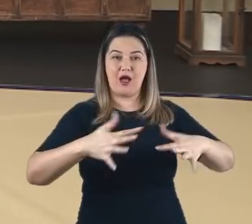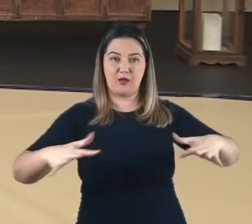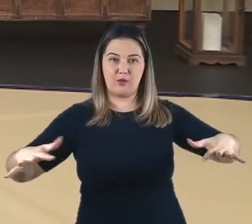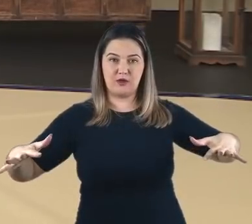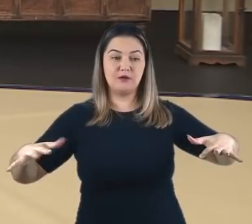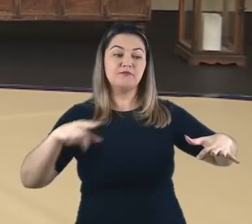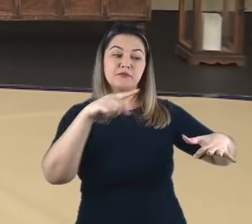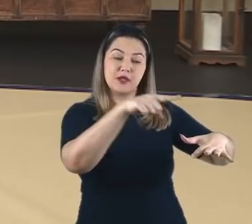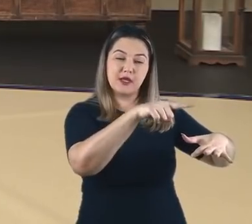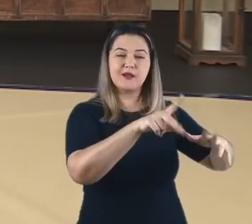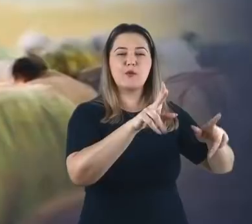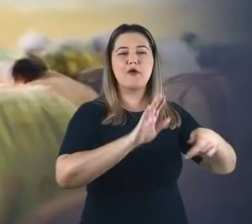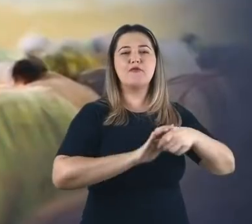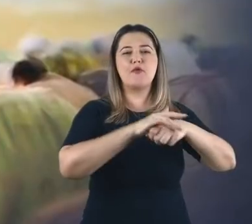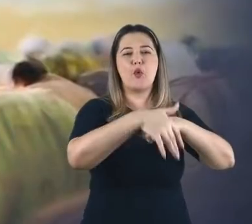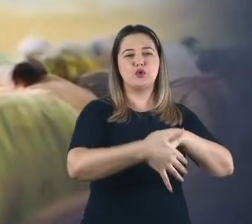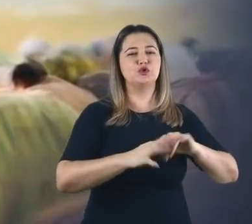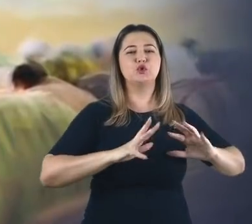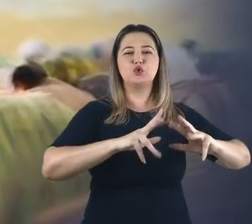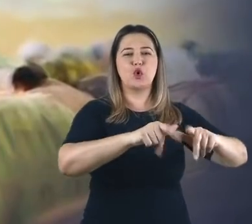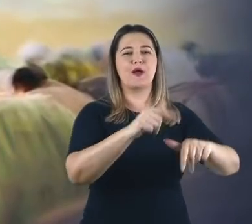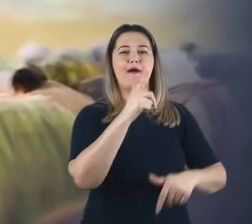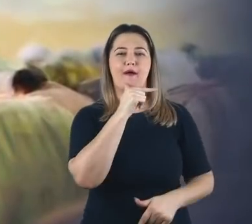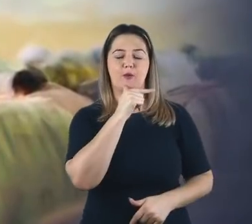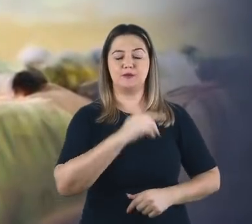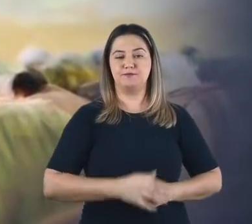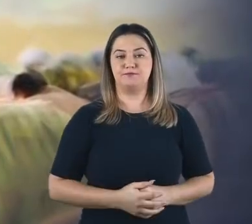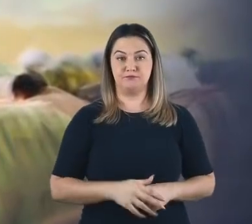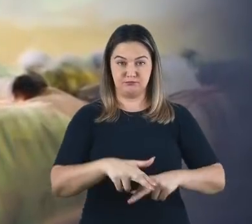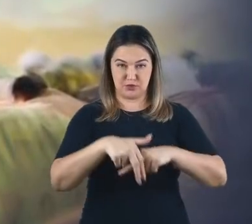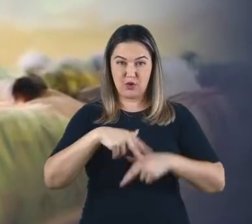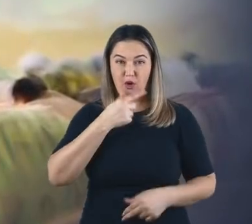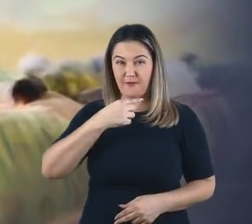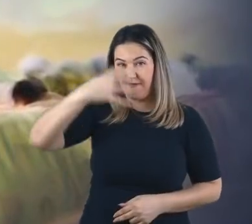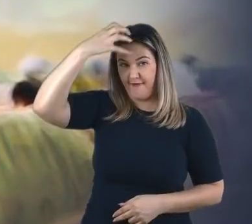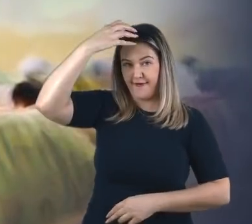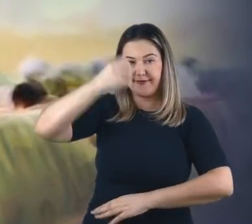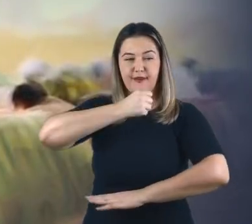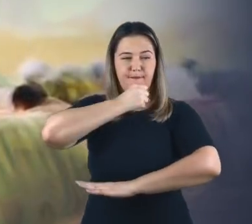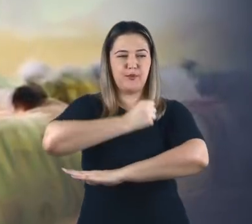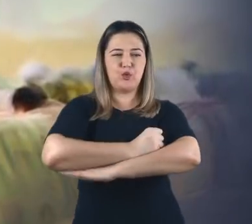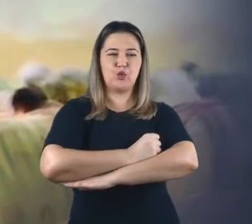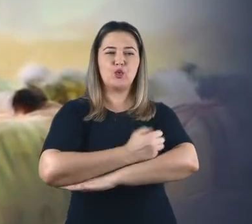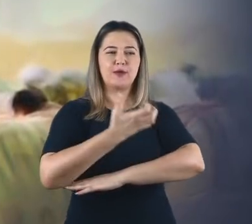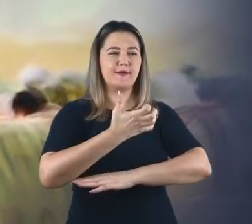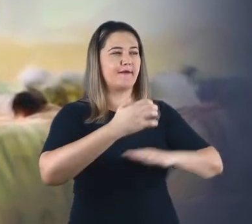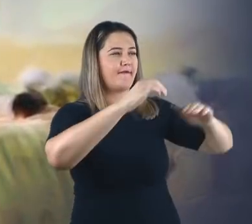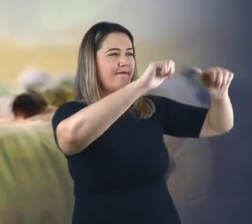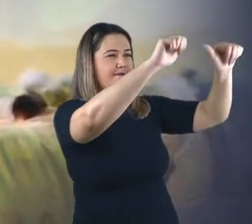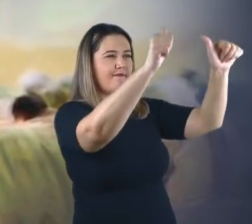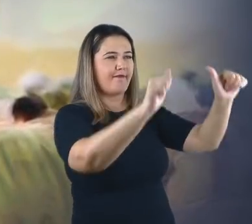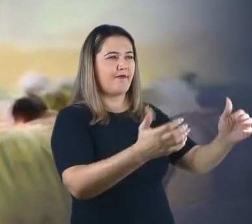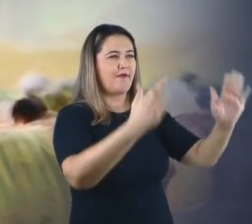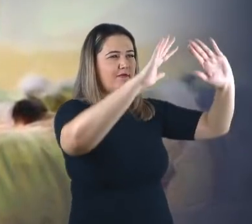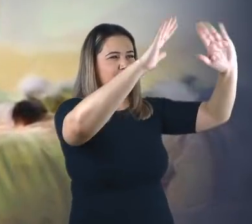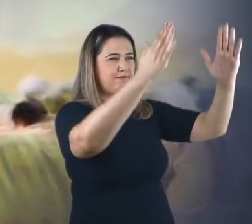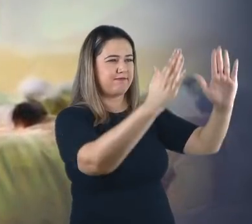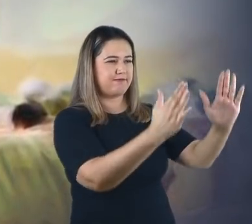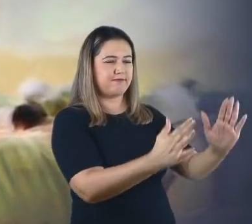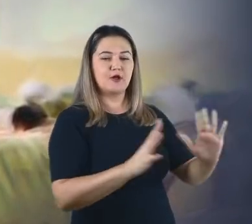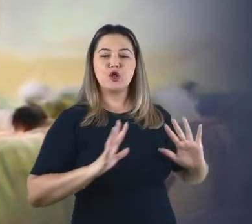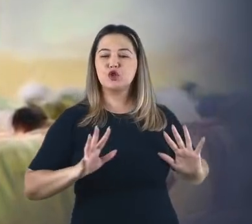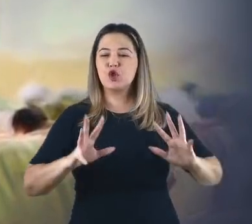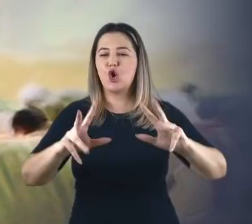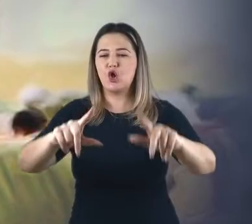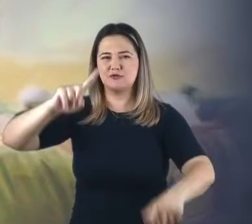as águas doces do universo. Quando o rei reuniu seus oficiais para dedicar essa imagem de ouro e prostraram